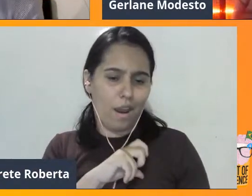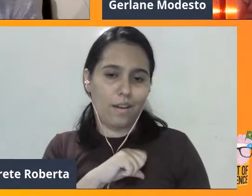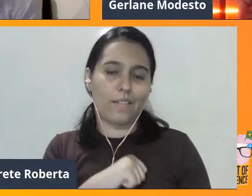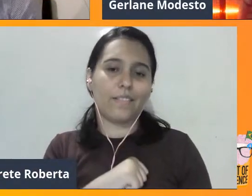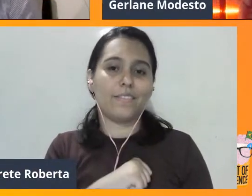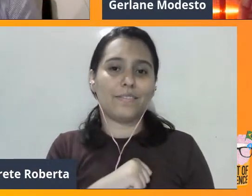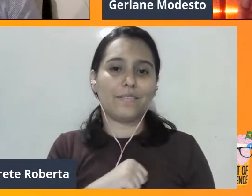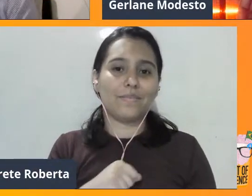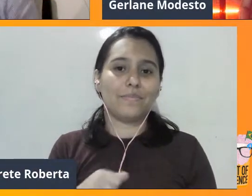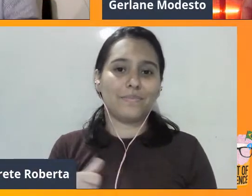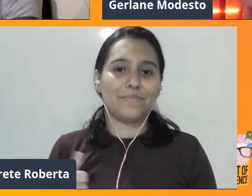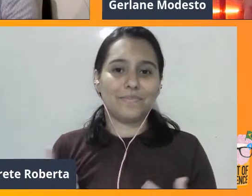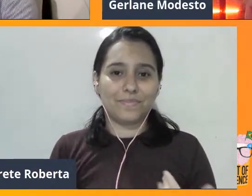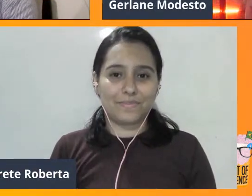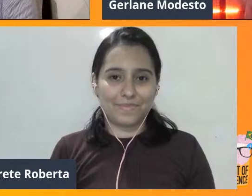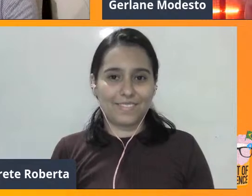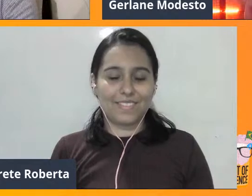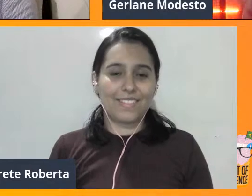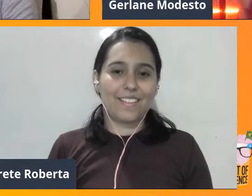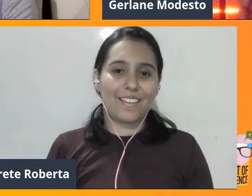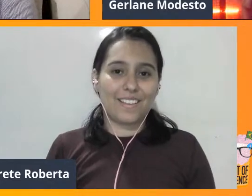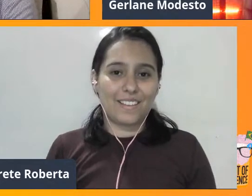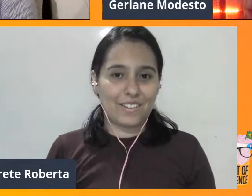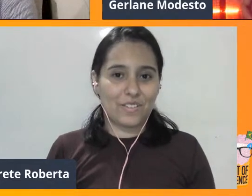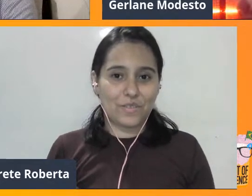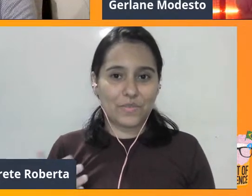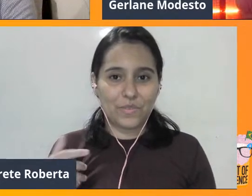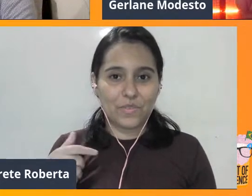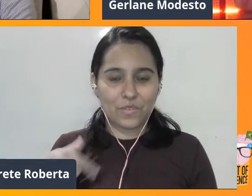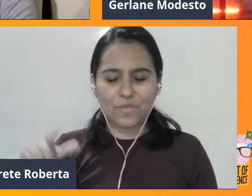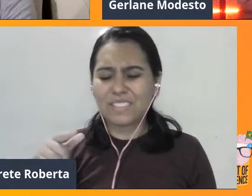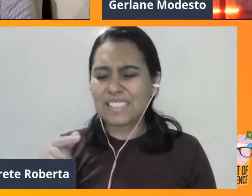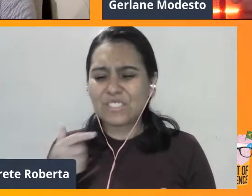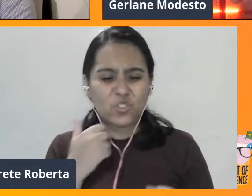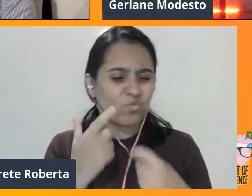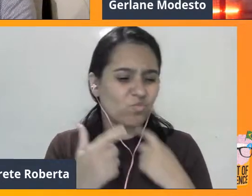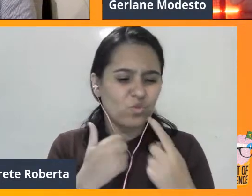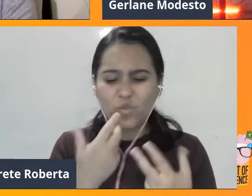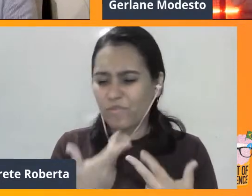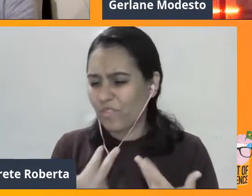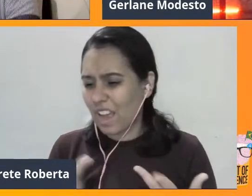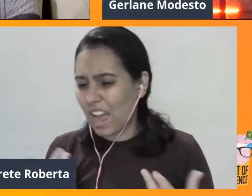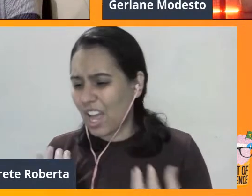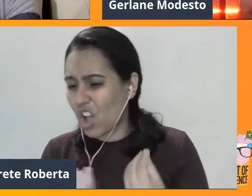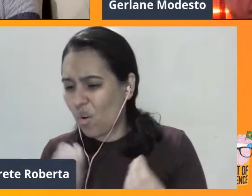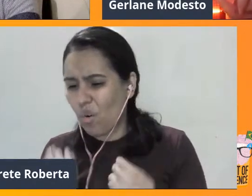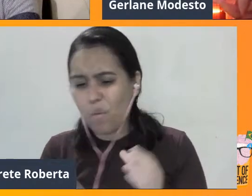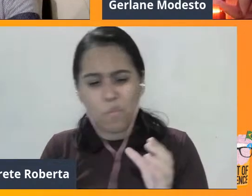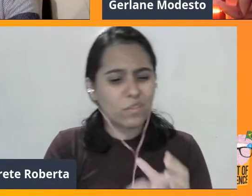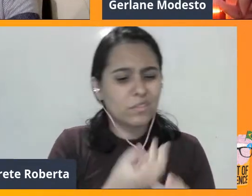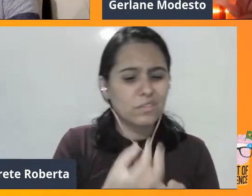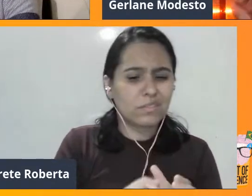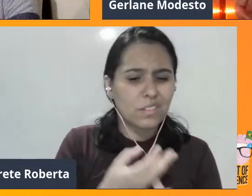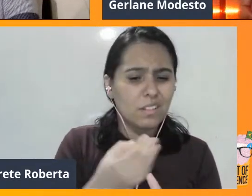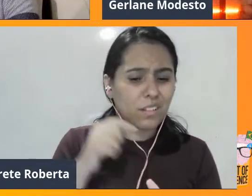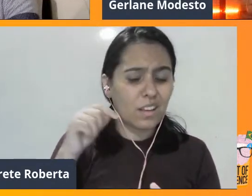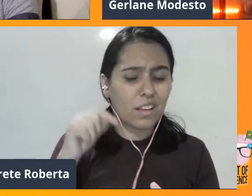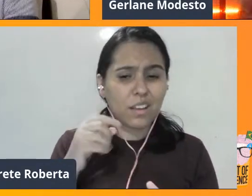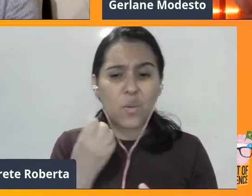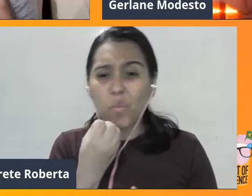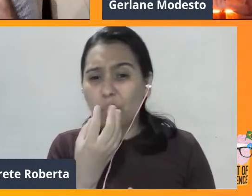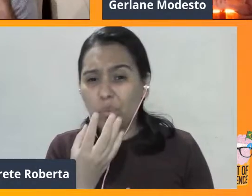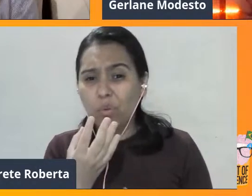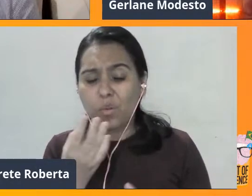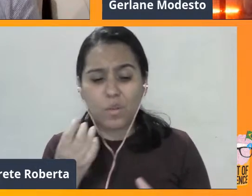hoje para o meu crossfit. Eu estou aqui com várias dúvidas. Quero saber se a cerveja aqui da Caboclo é um bom pré-treino.